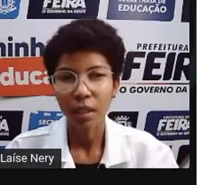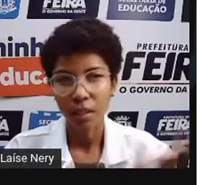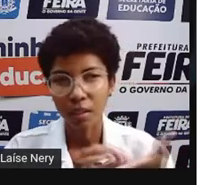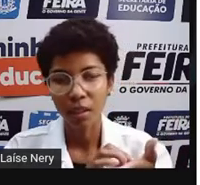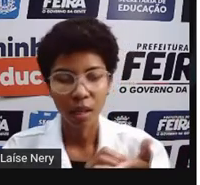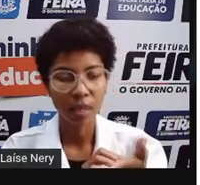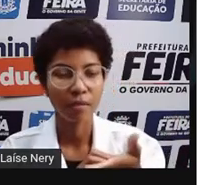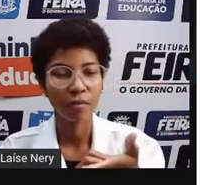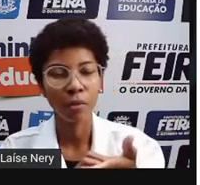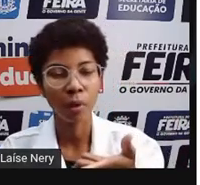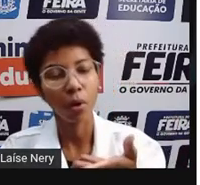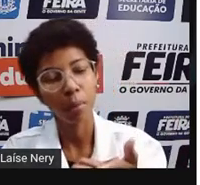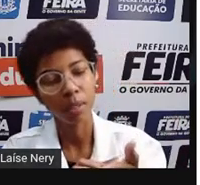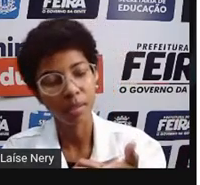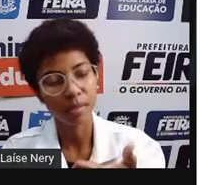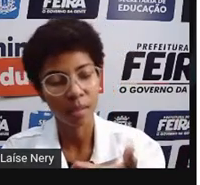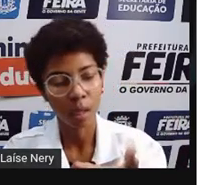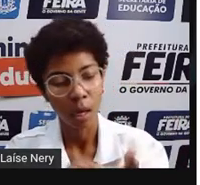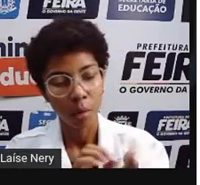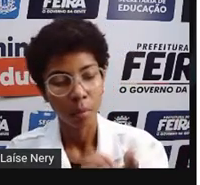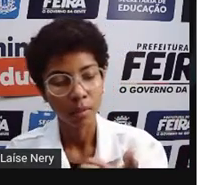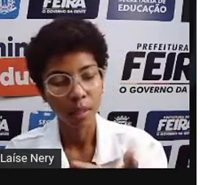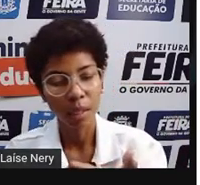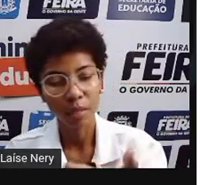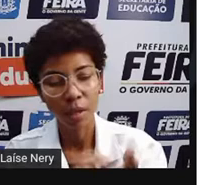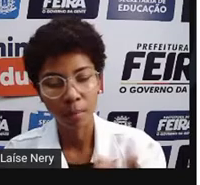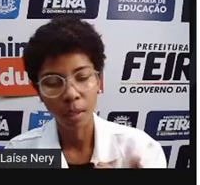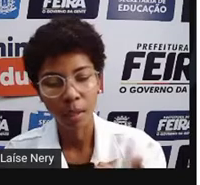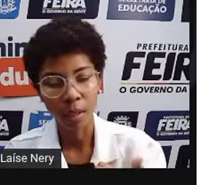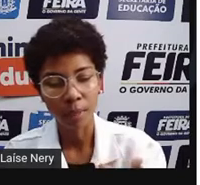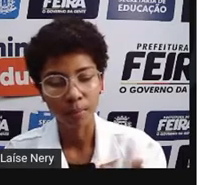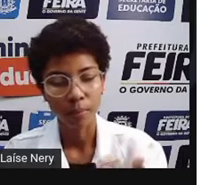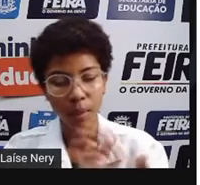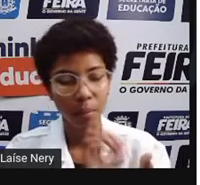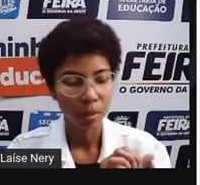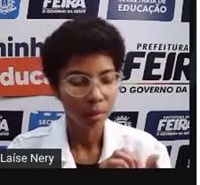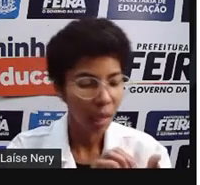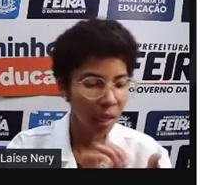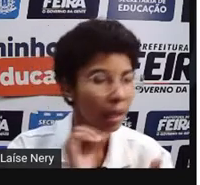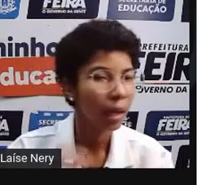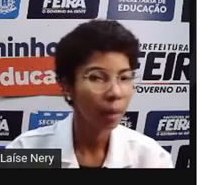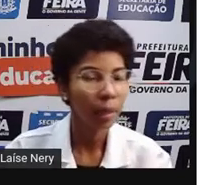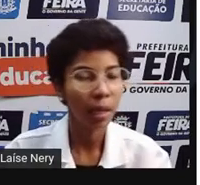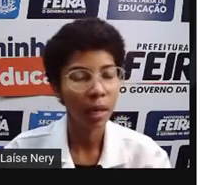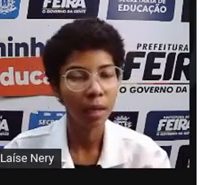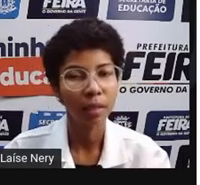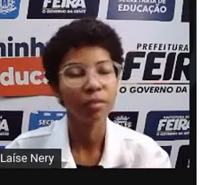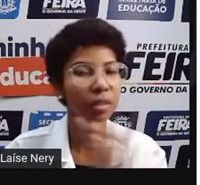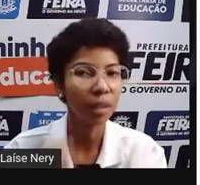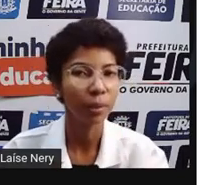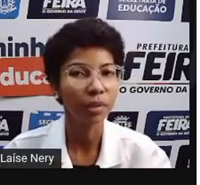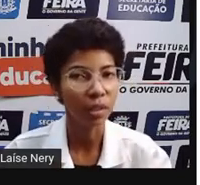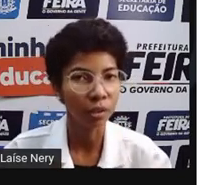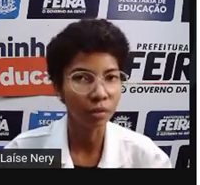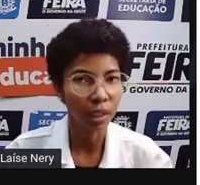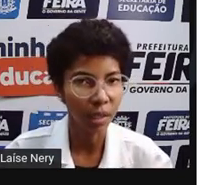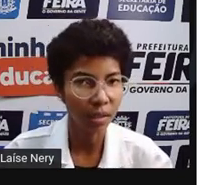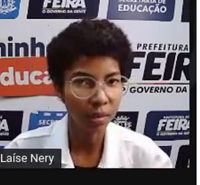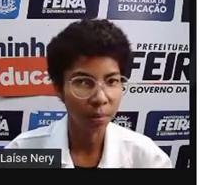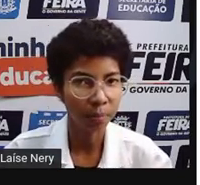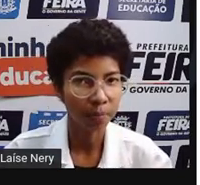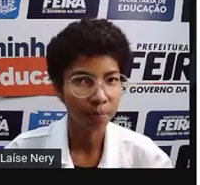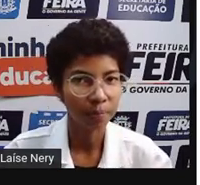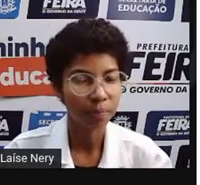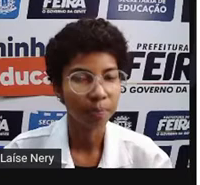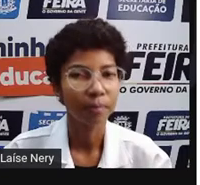que lá vem uma cobrança assim, bandeira vermelha, bandeira amarela. Você sabe o que significa